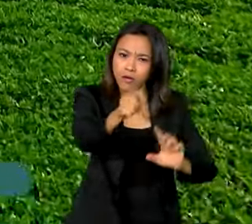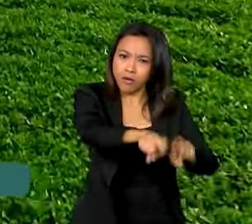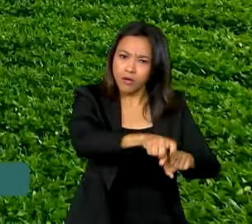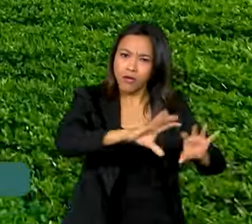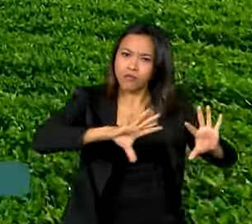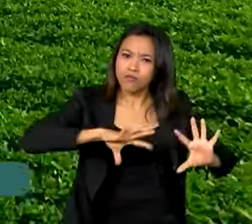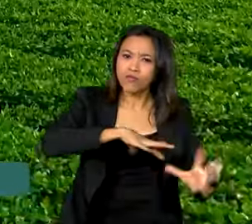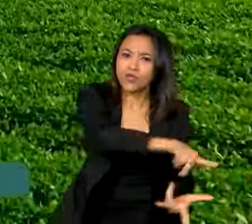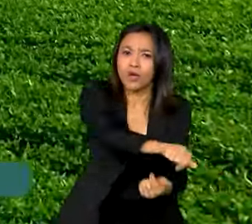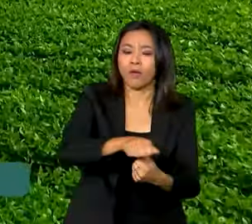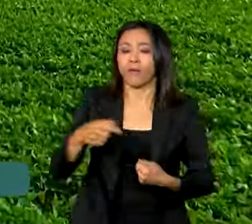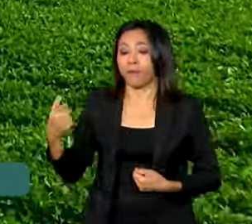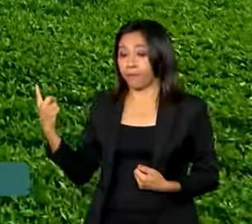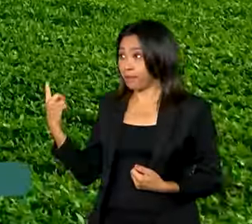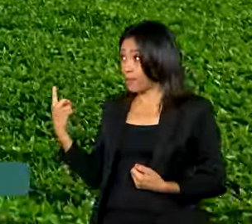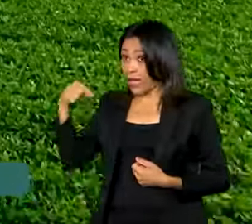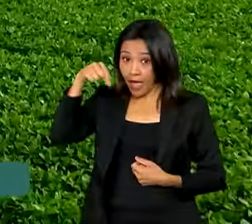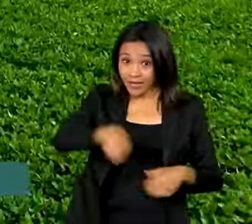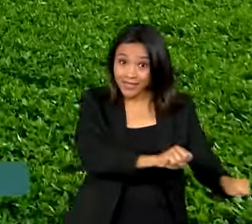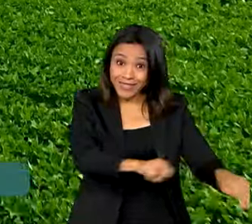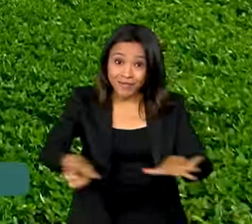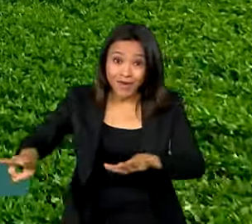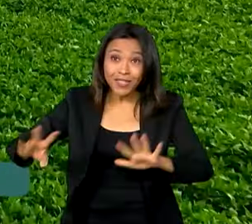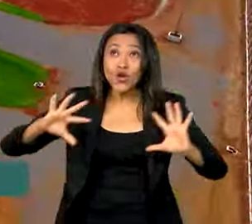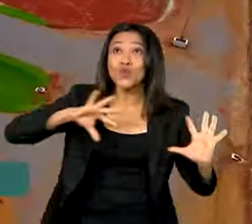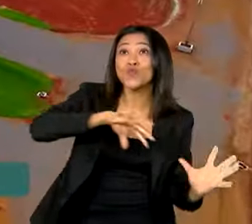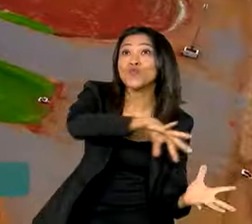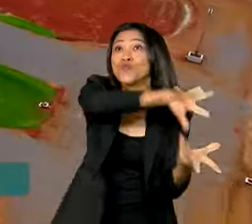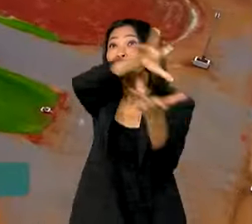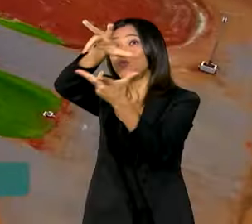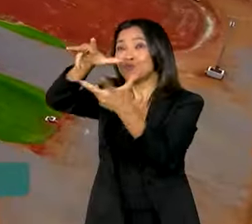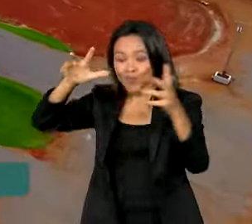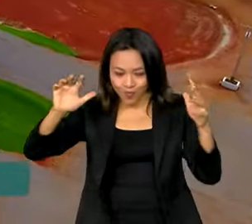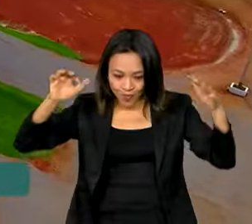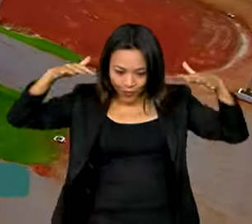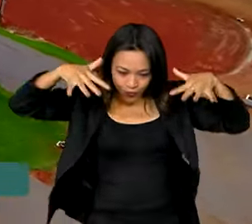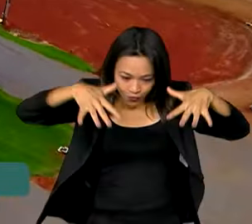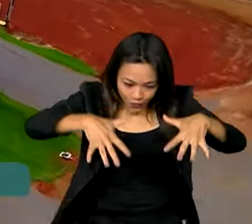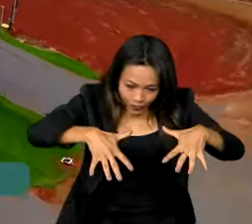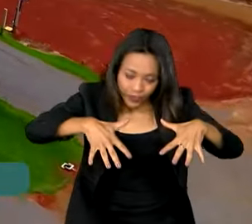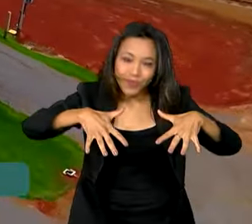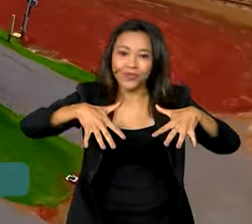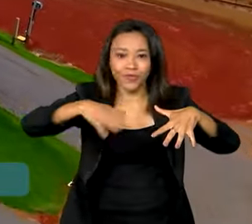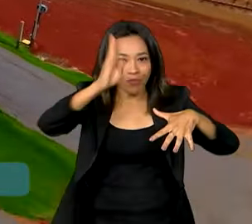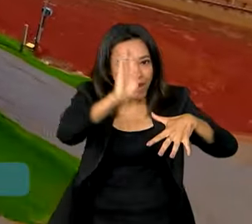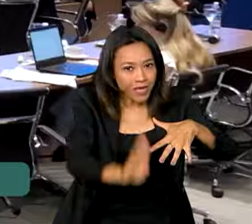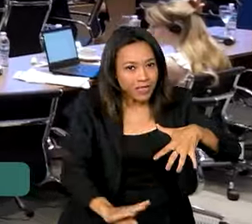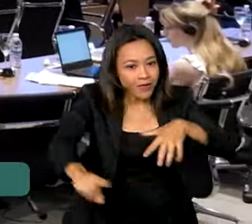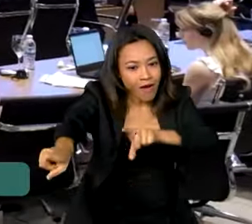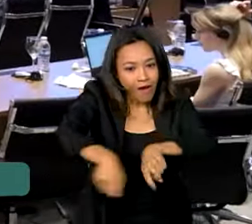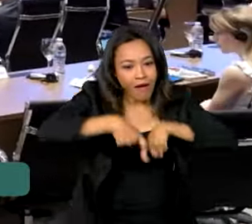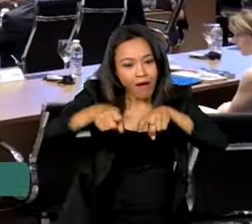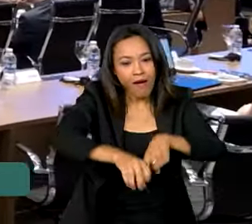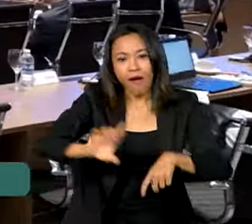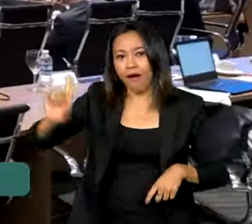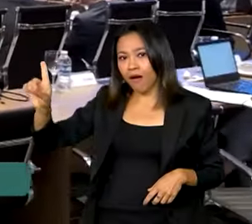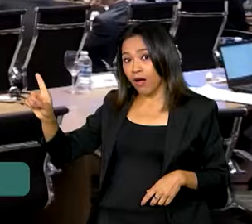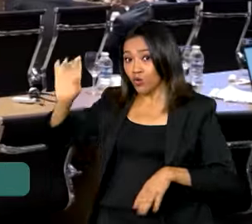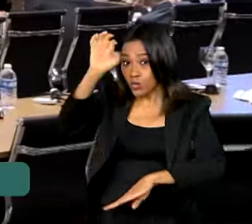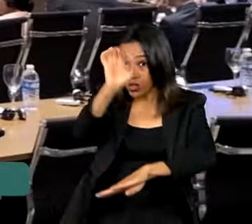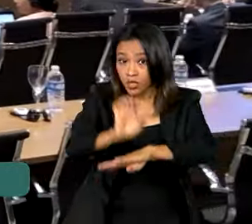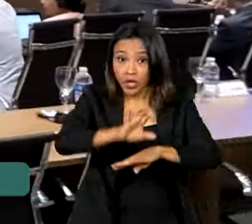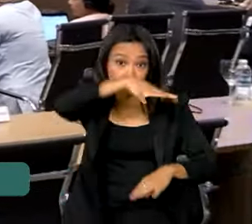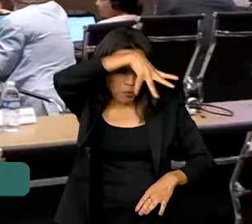Nesta semana, os olhos do mundo estão voltados para o coração da agropecuária brasileira. O estado do Mato